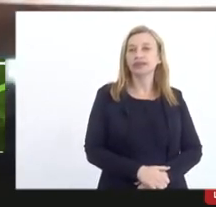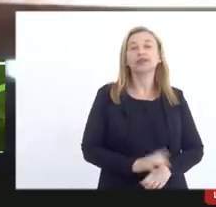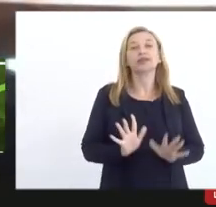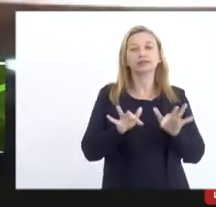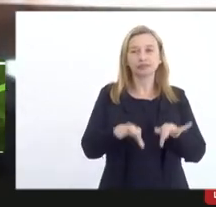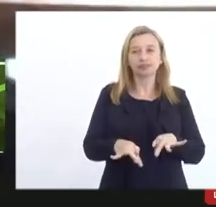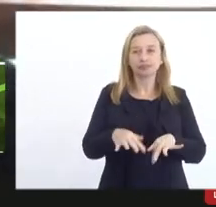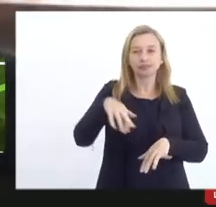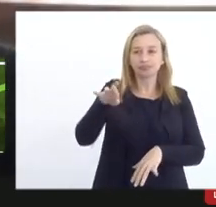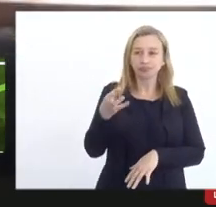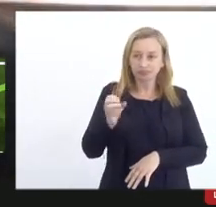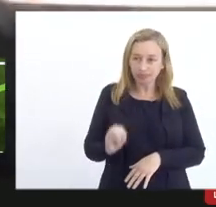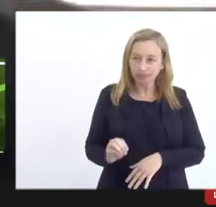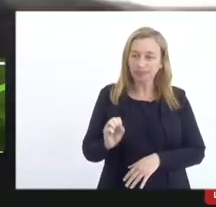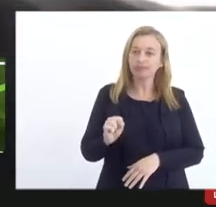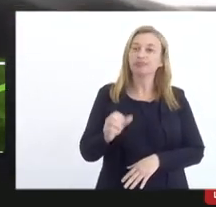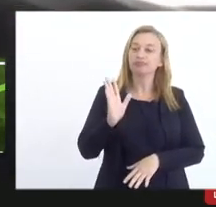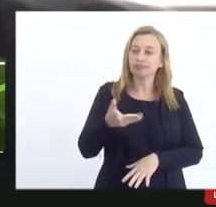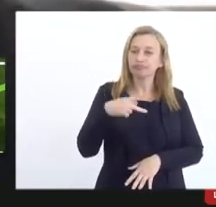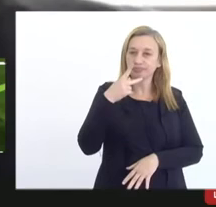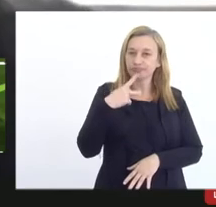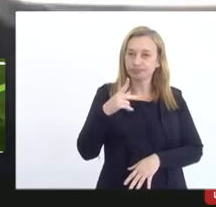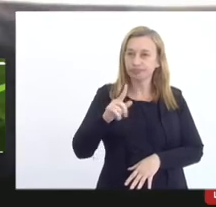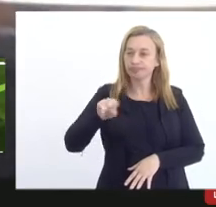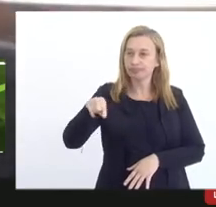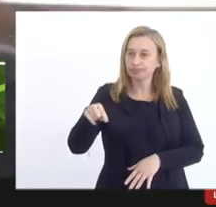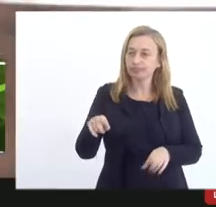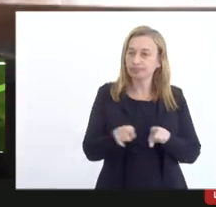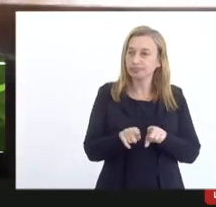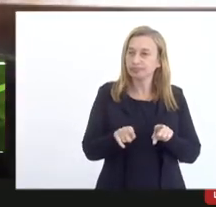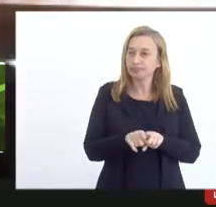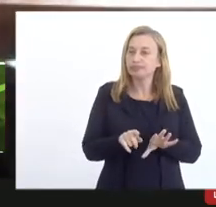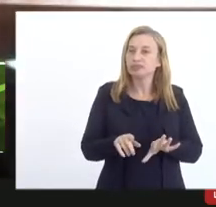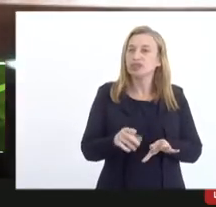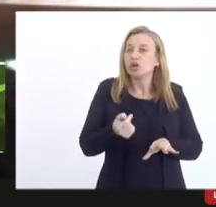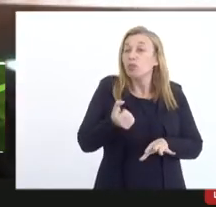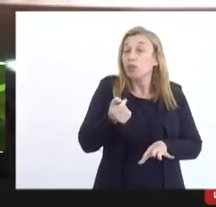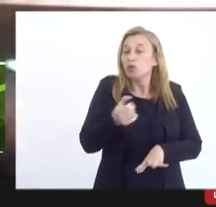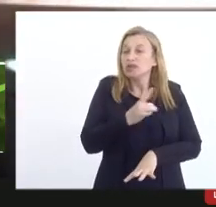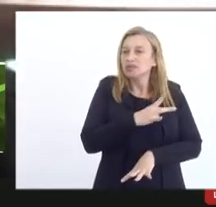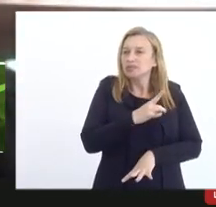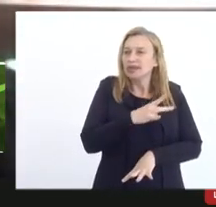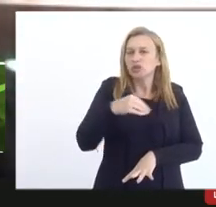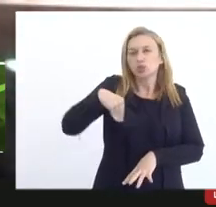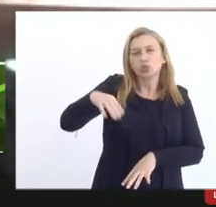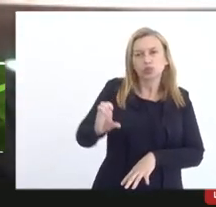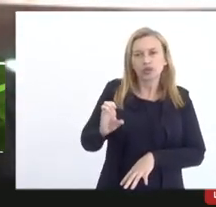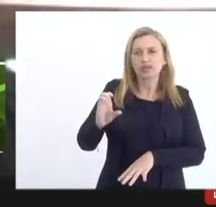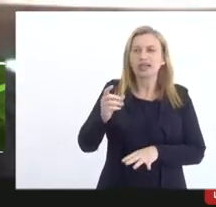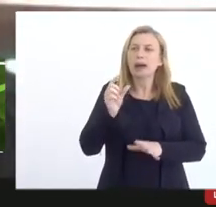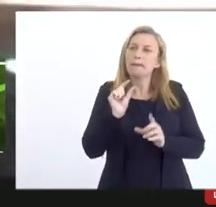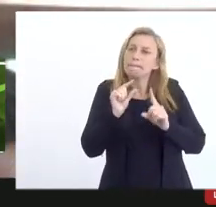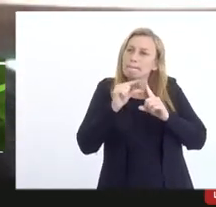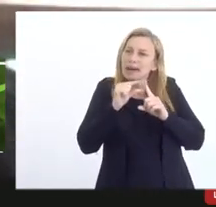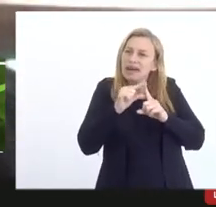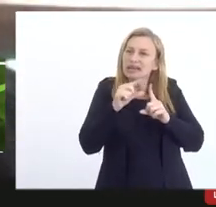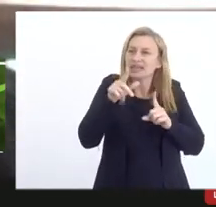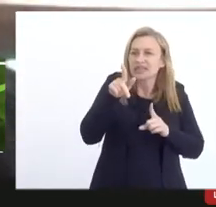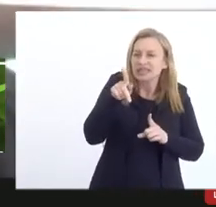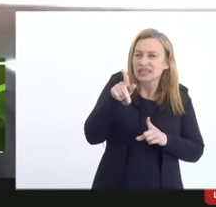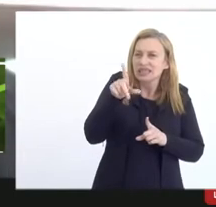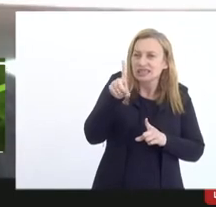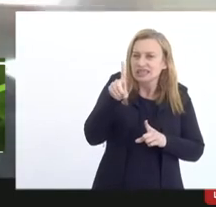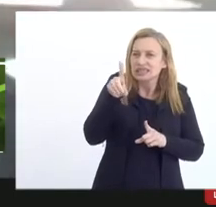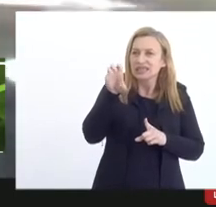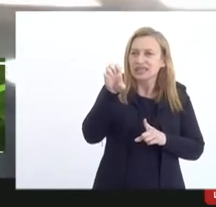finalizar uma vez também que eu já falei um pouco lá na frente eu tenho um pouco de medo também da palavra desburocratização